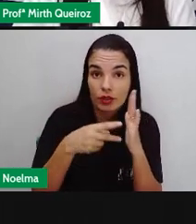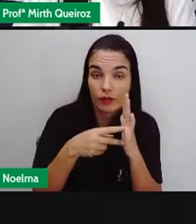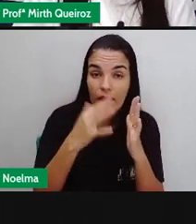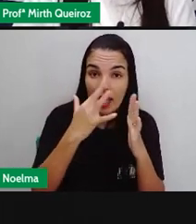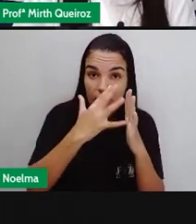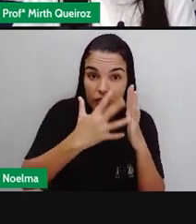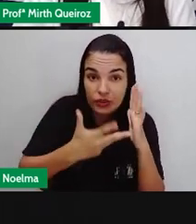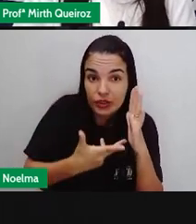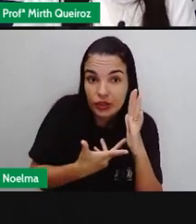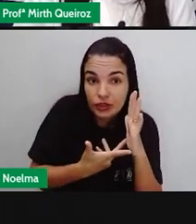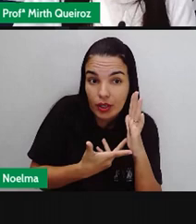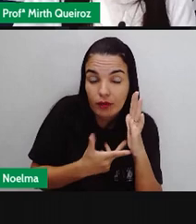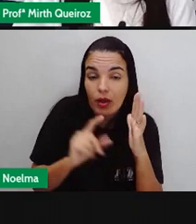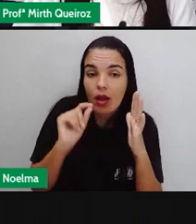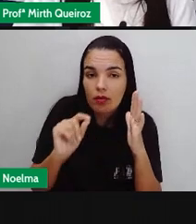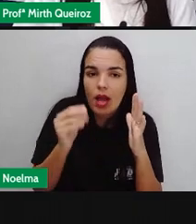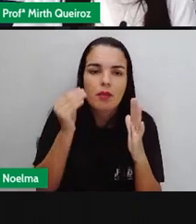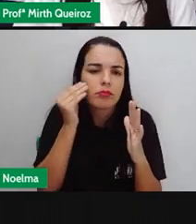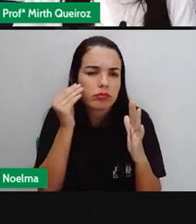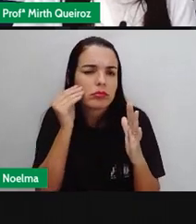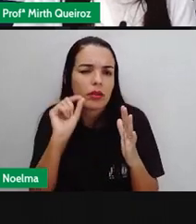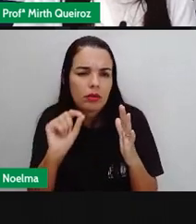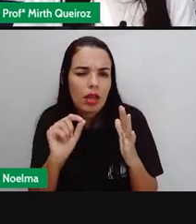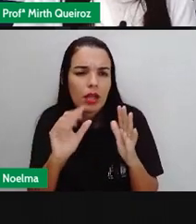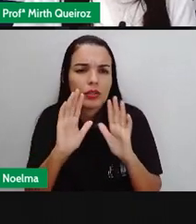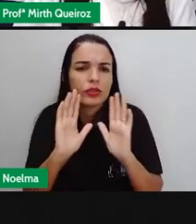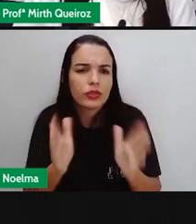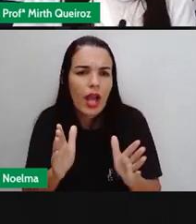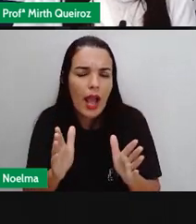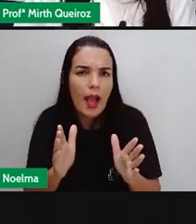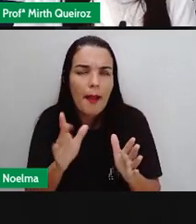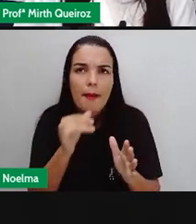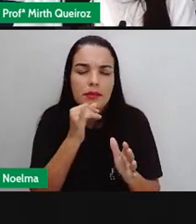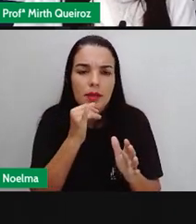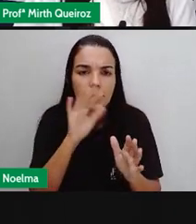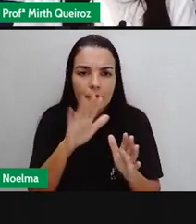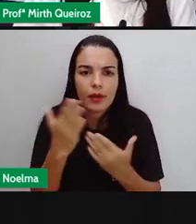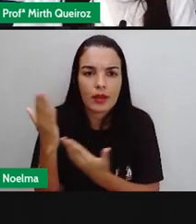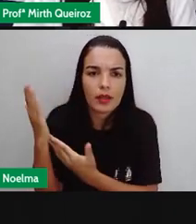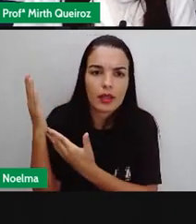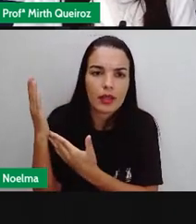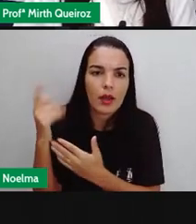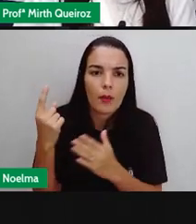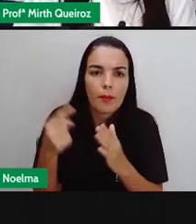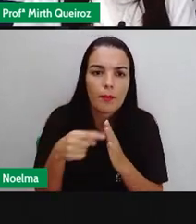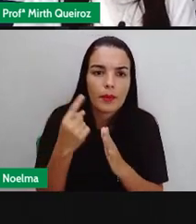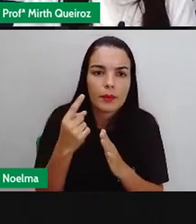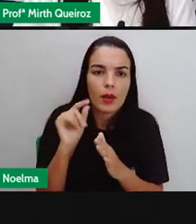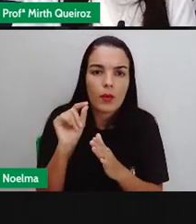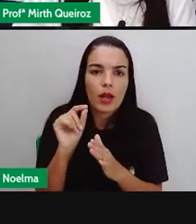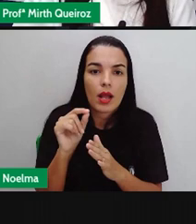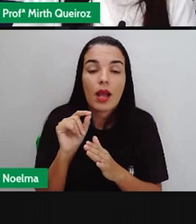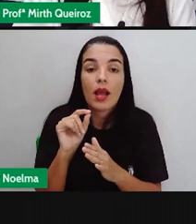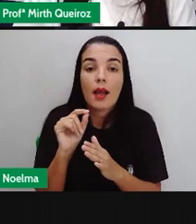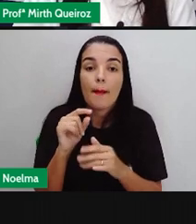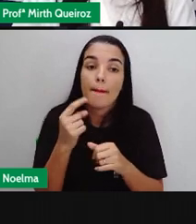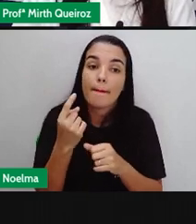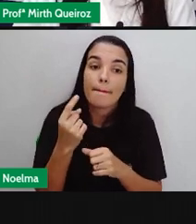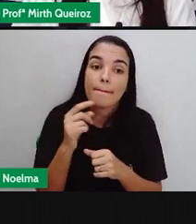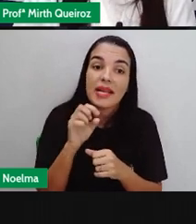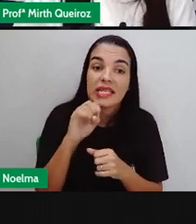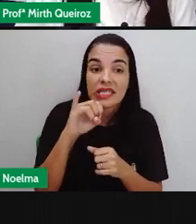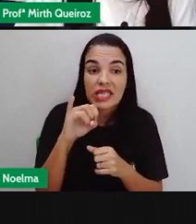substantivo que qualifica. Por exemplo, já passei, já passa do meio dia e meia. Meia é o quê?